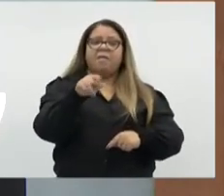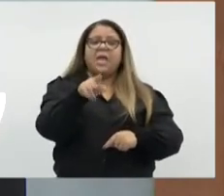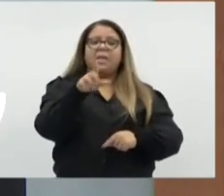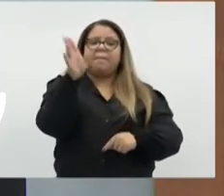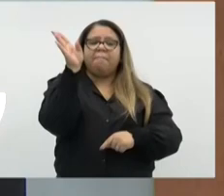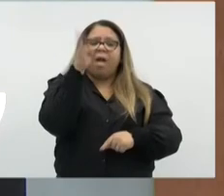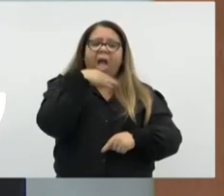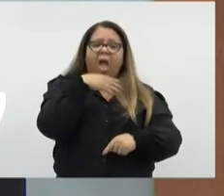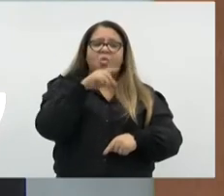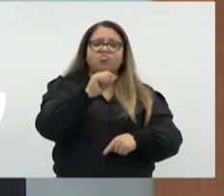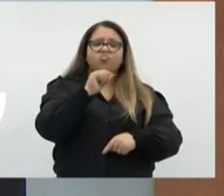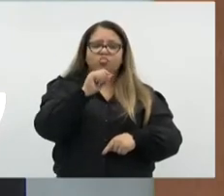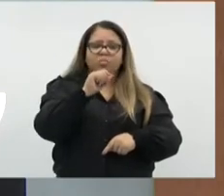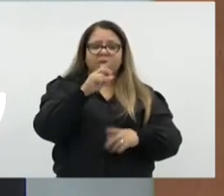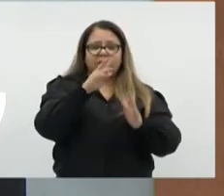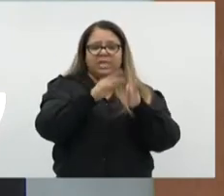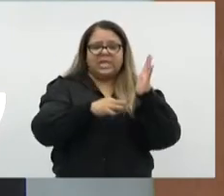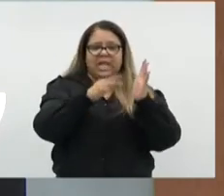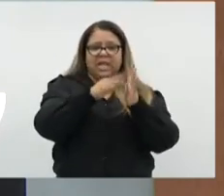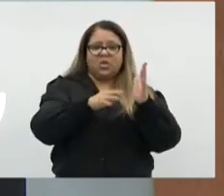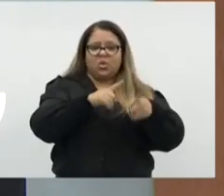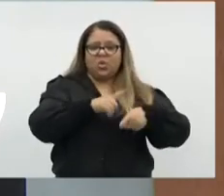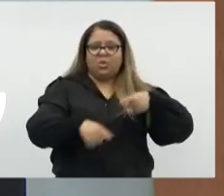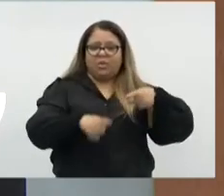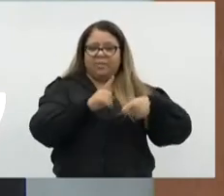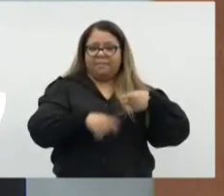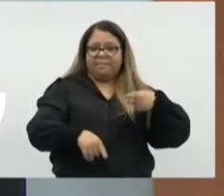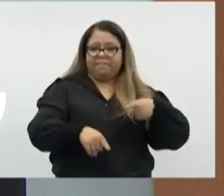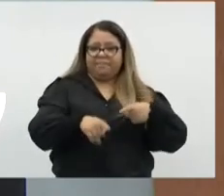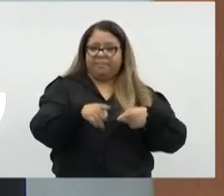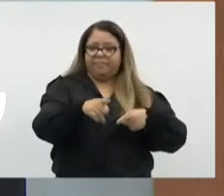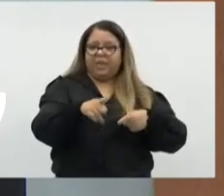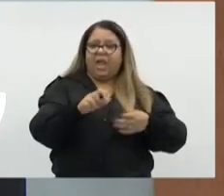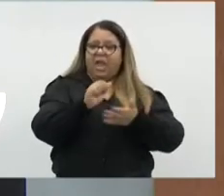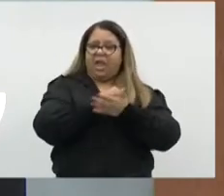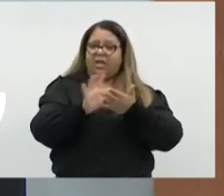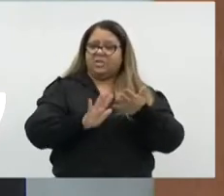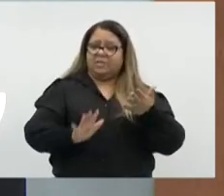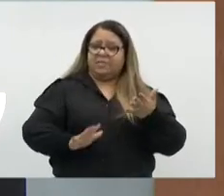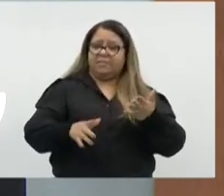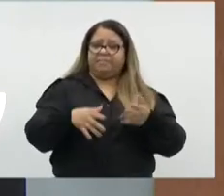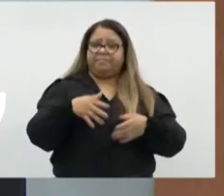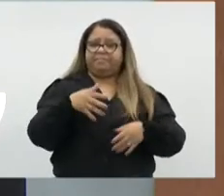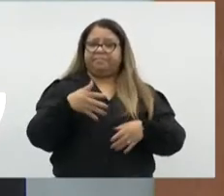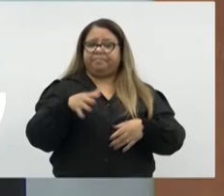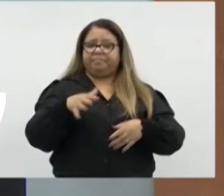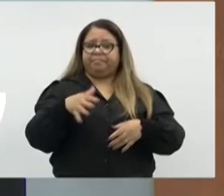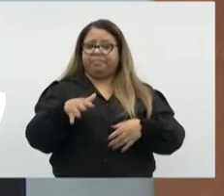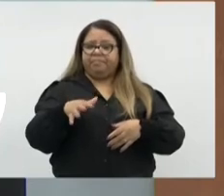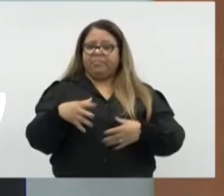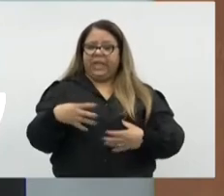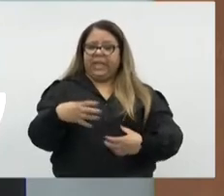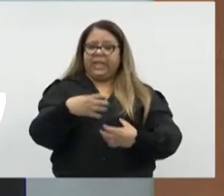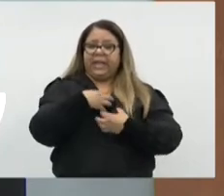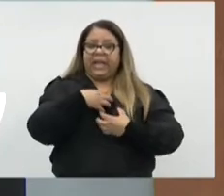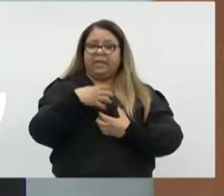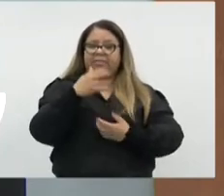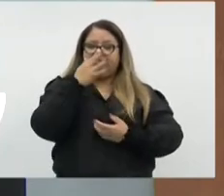de retirar a proibição de atividades de médio e alto grau de impacto ambiental